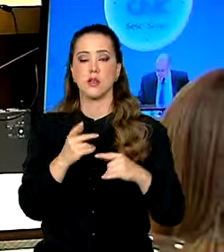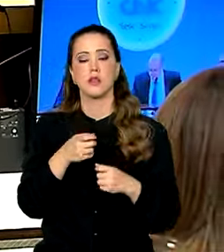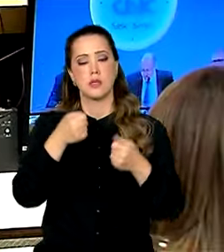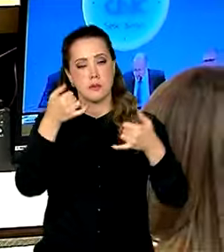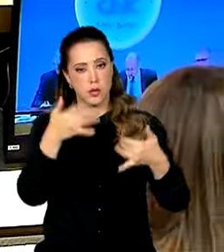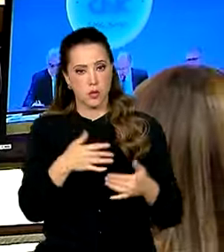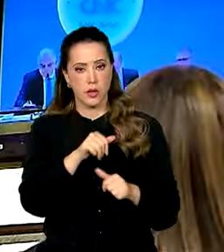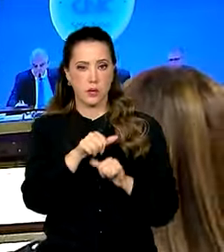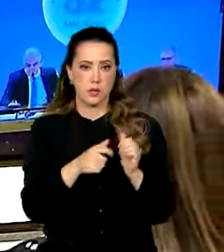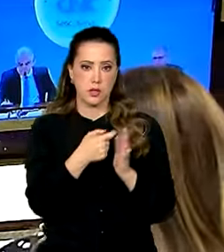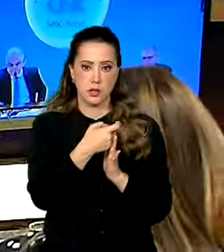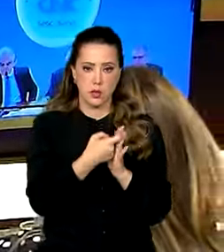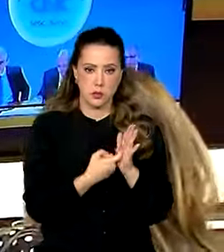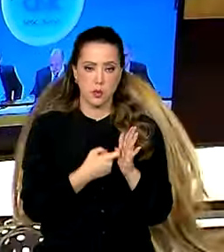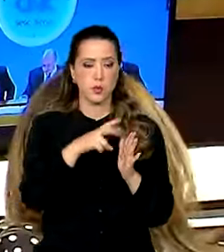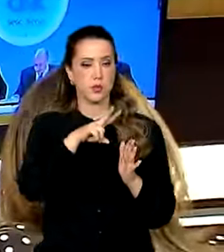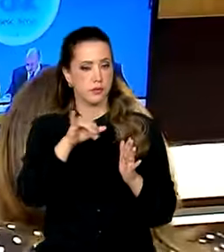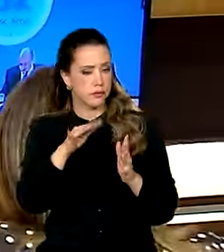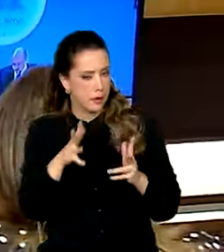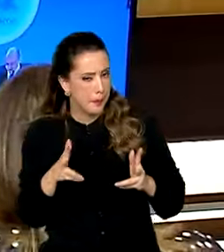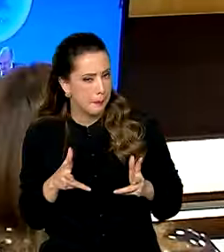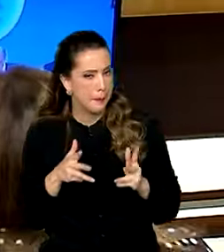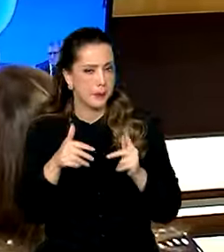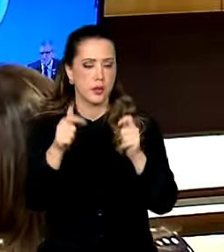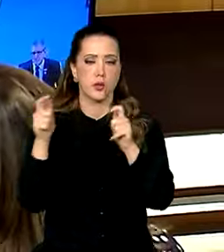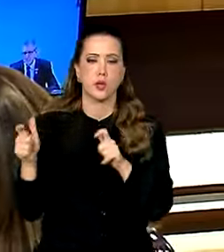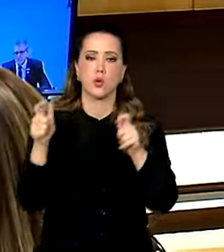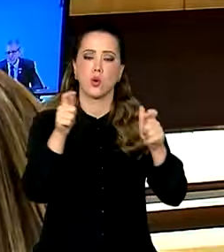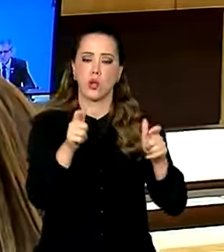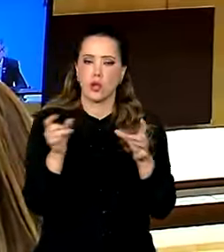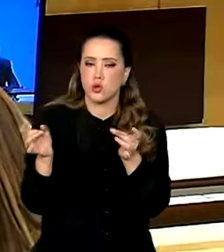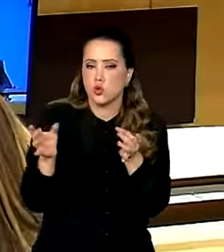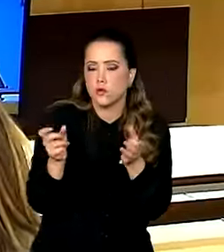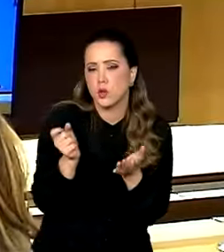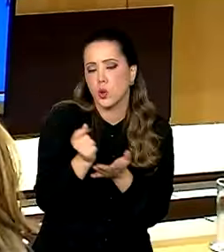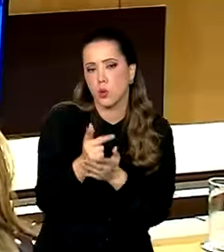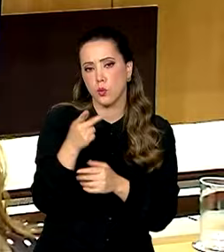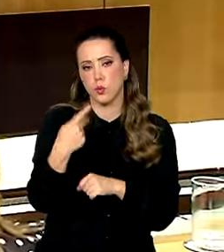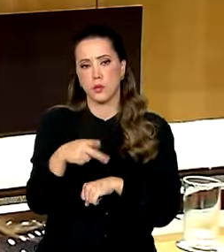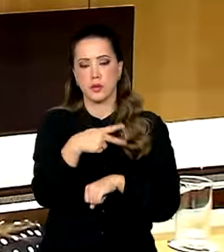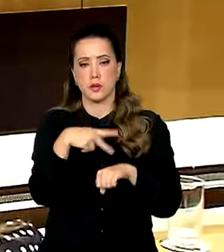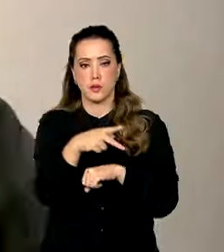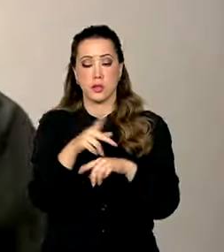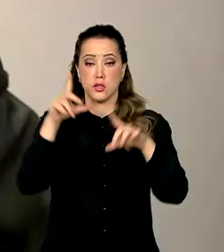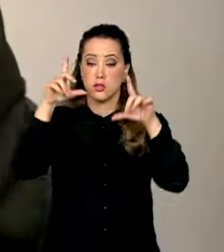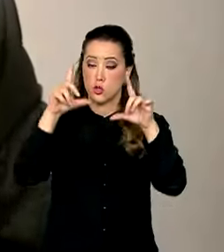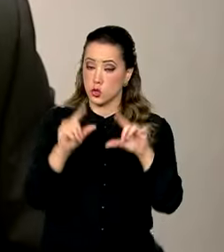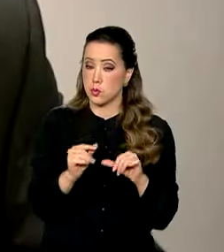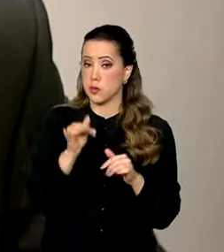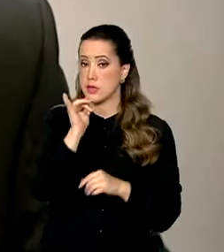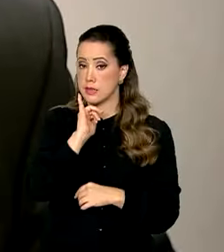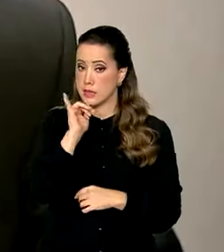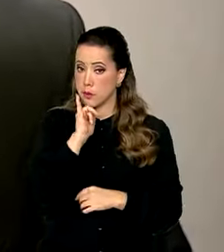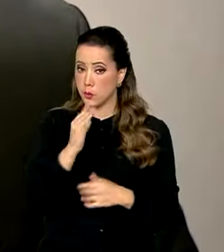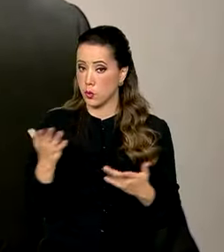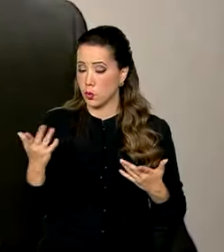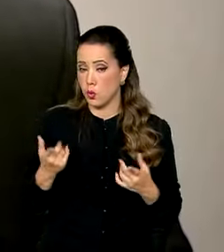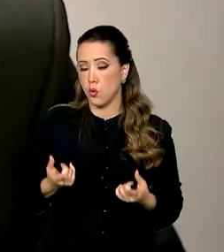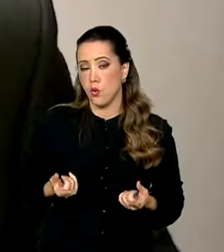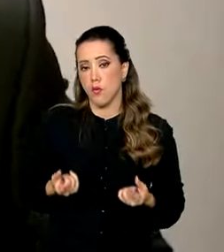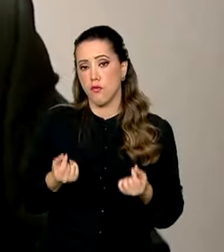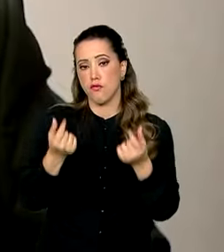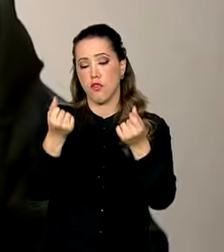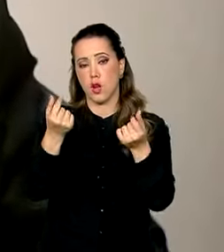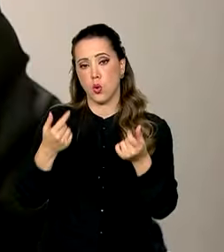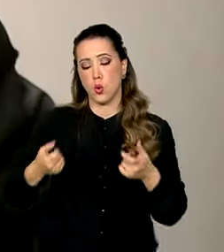tributária como forma de melhorar o ambiente de negócios no país, reduzindo, por exemplo, o custo